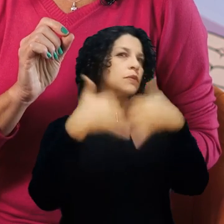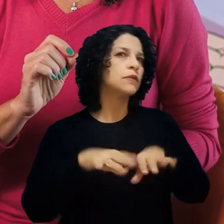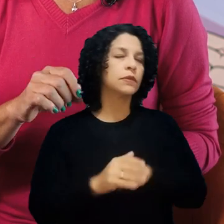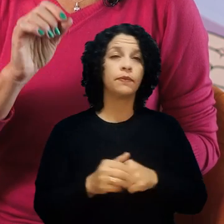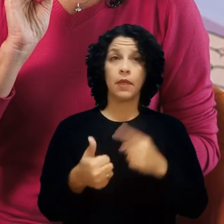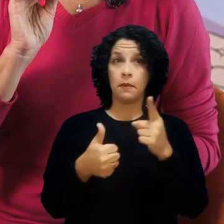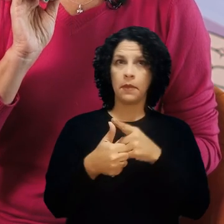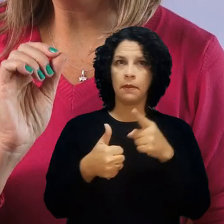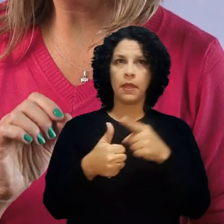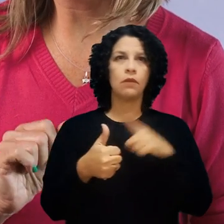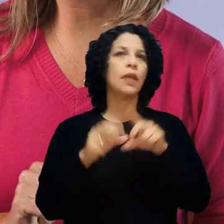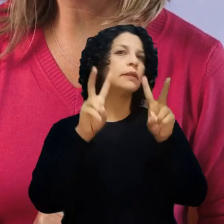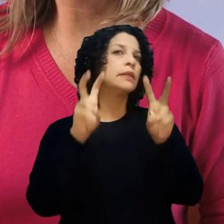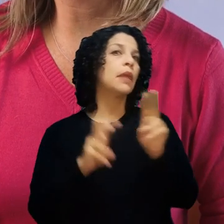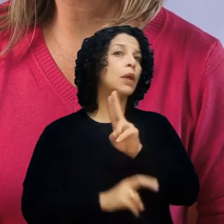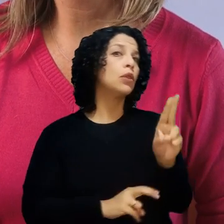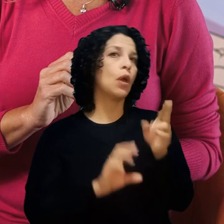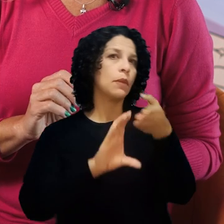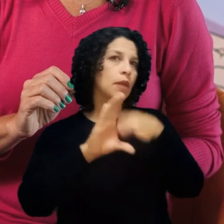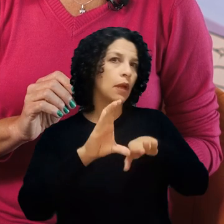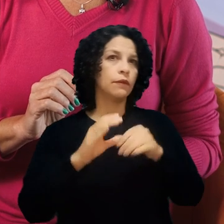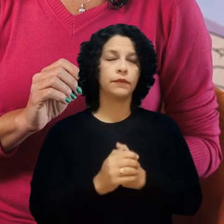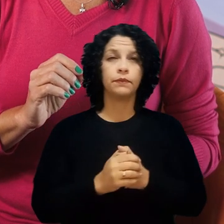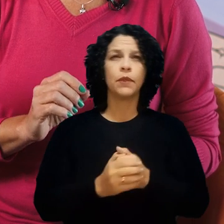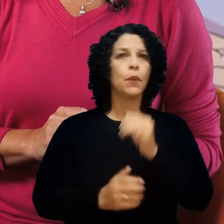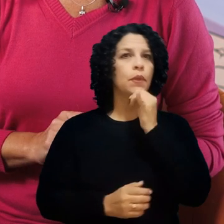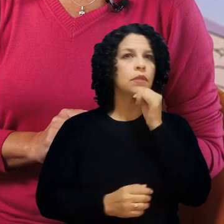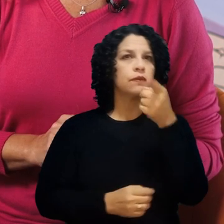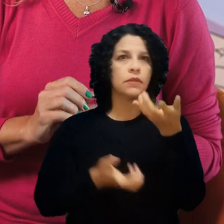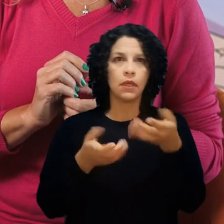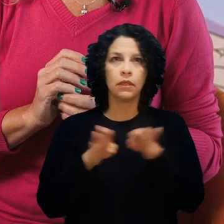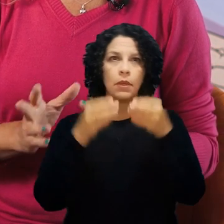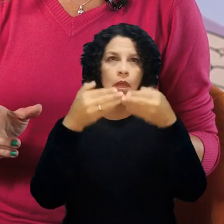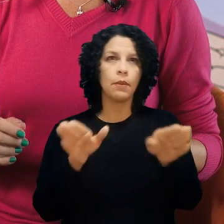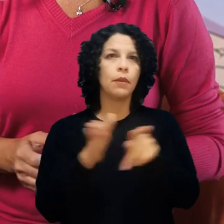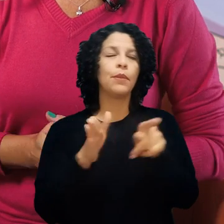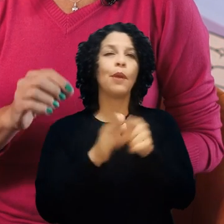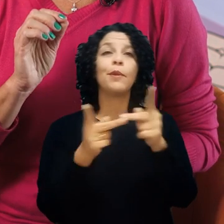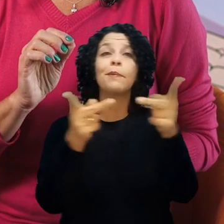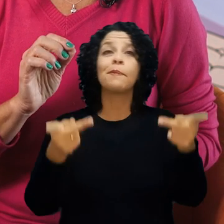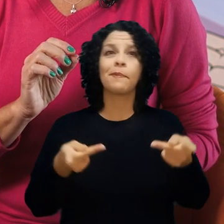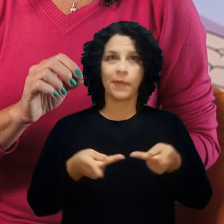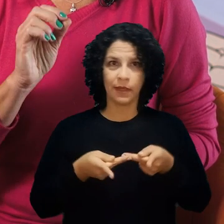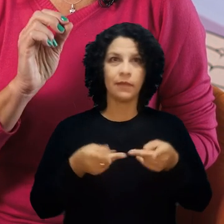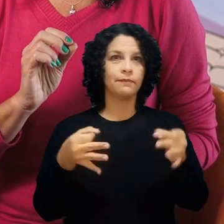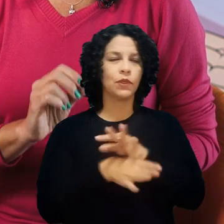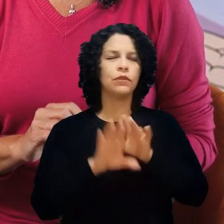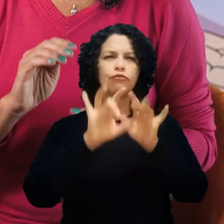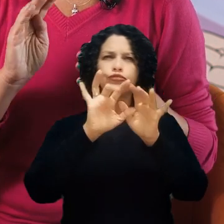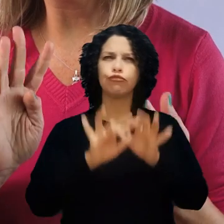Primeiro passo é dar um título ao seu Canvas. Vamos supor que você queira abrir uma pizzaria. Em seguida,